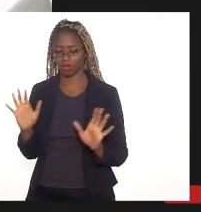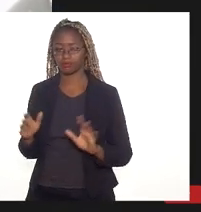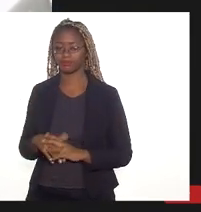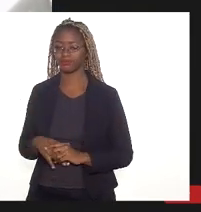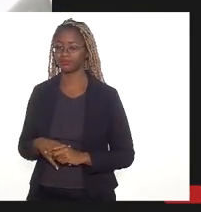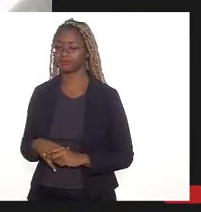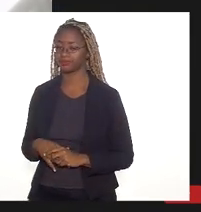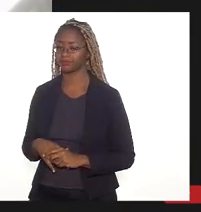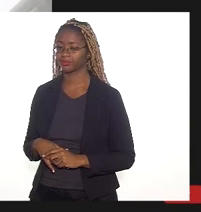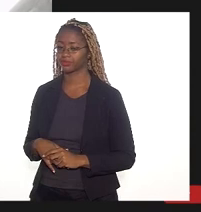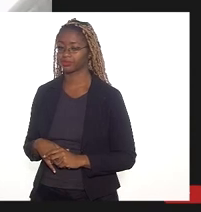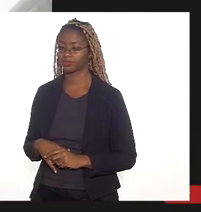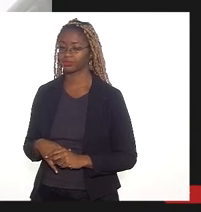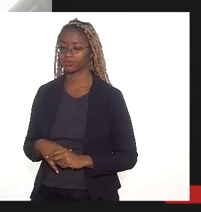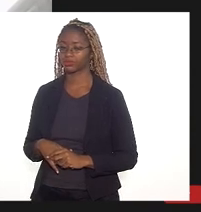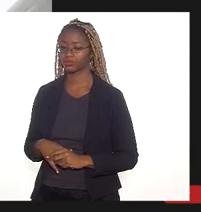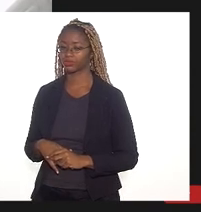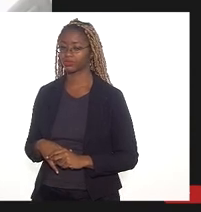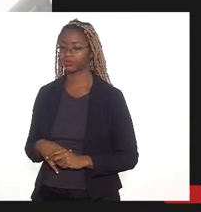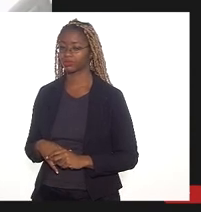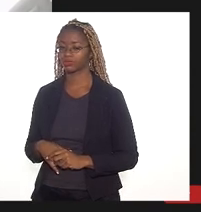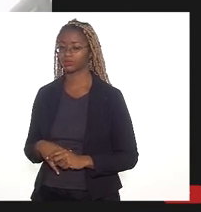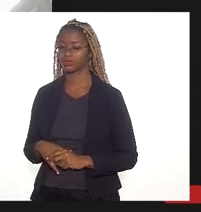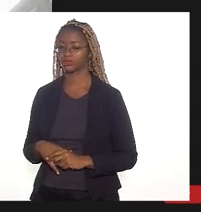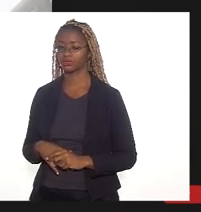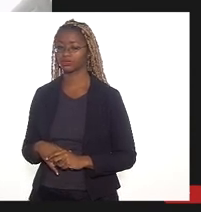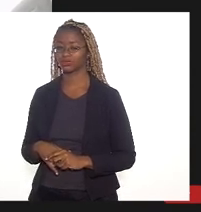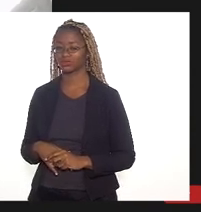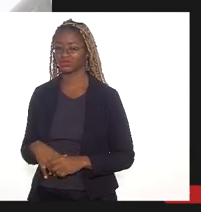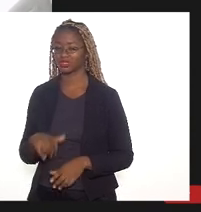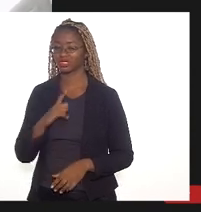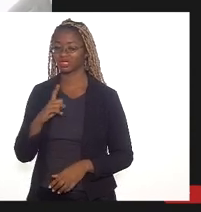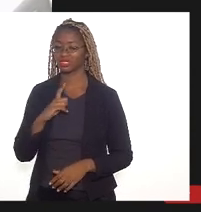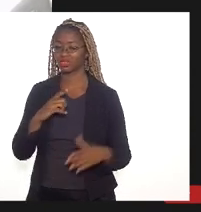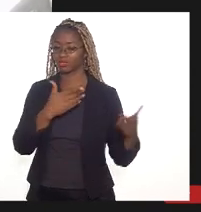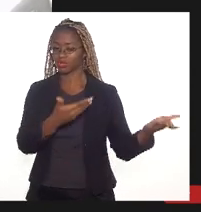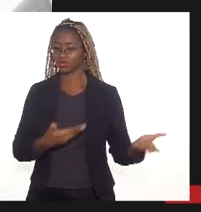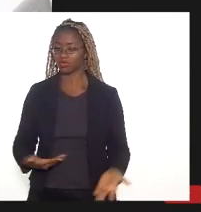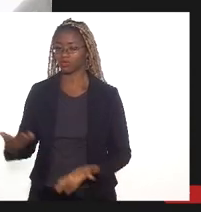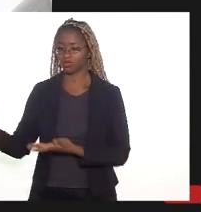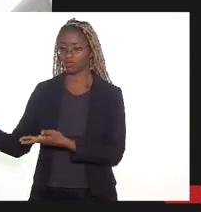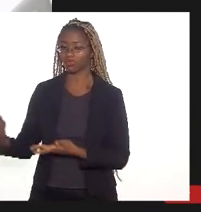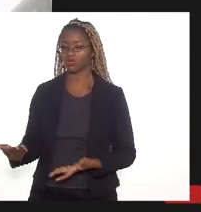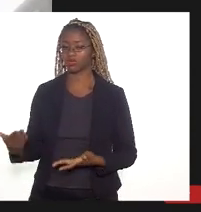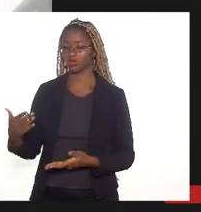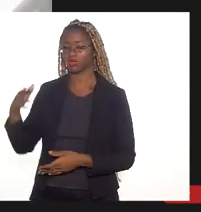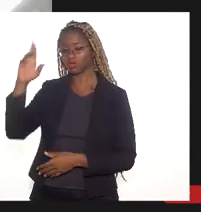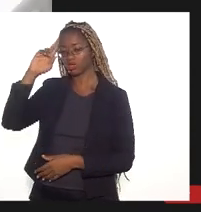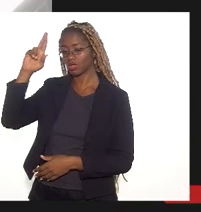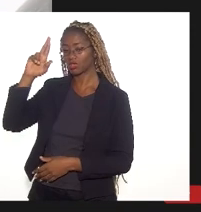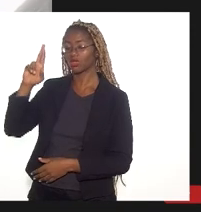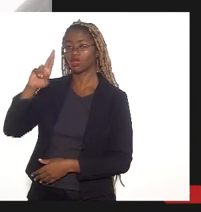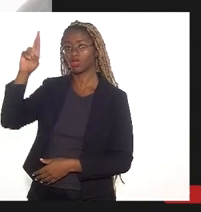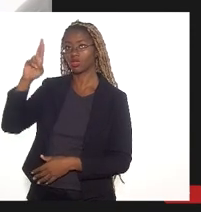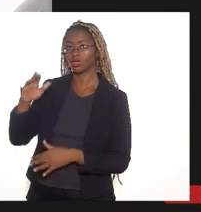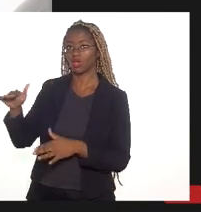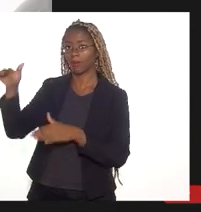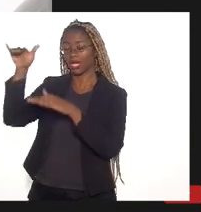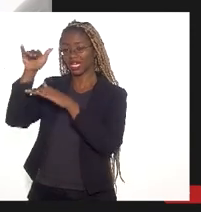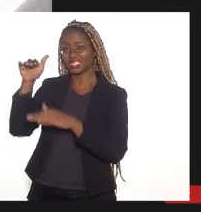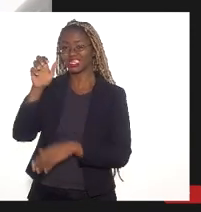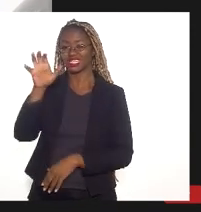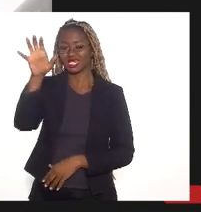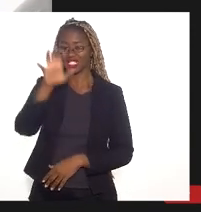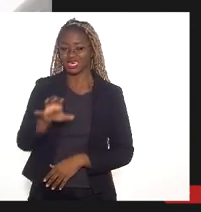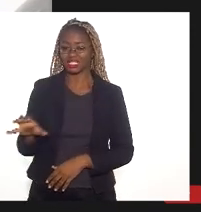Nós temos a, nós estamos representando, fiz questão de, de, de, de convidá-lo, o nosso superintendente regional e o